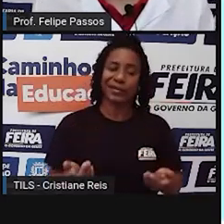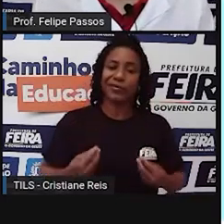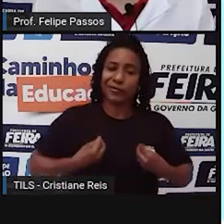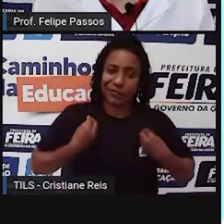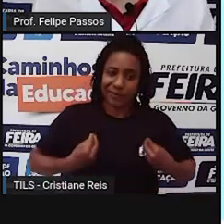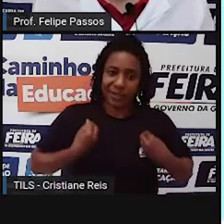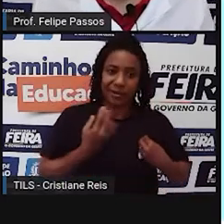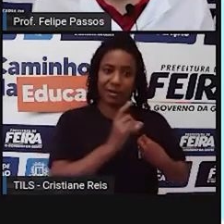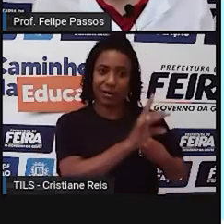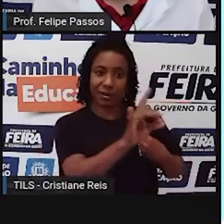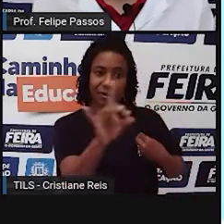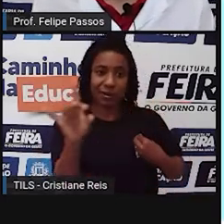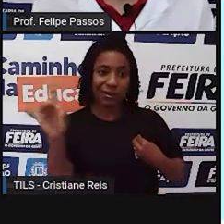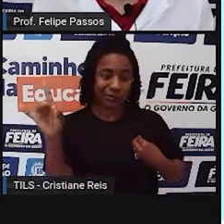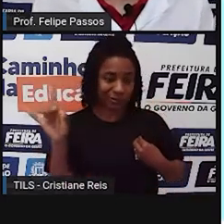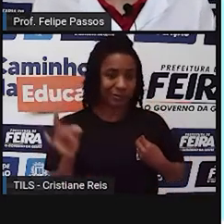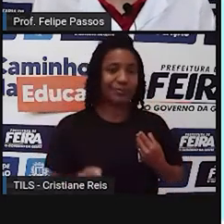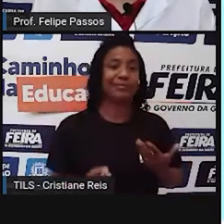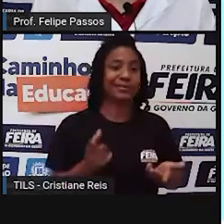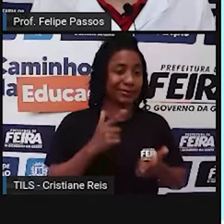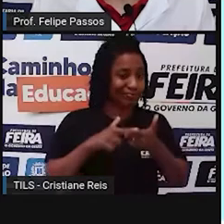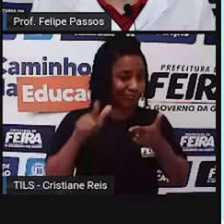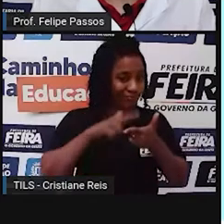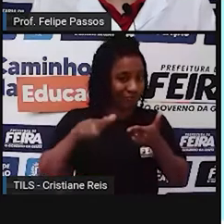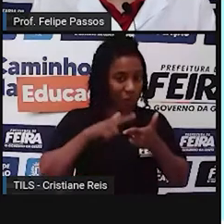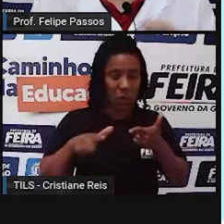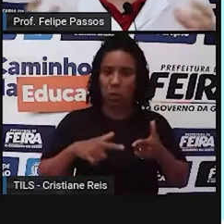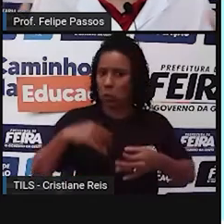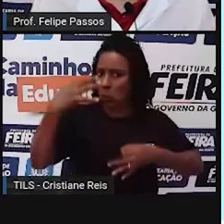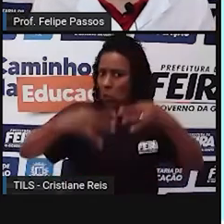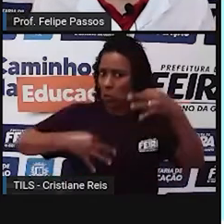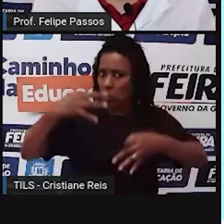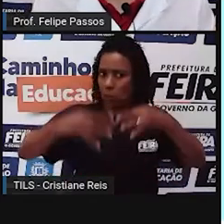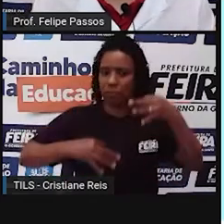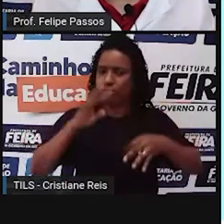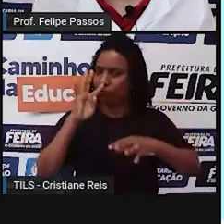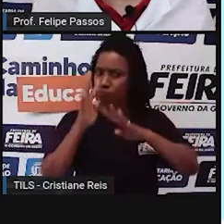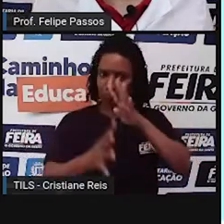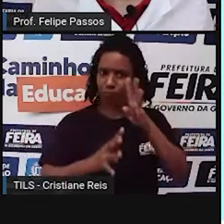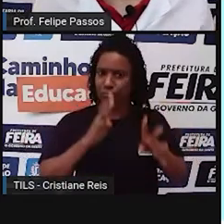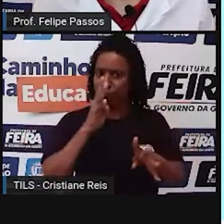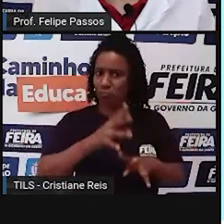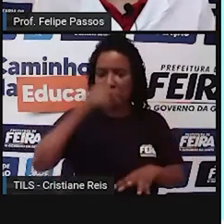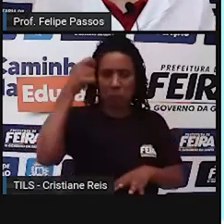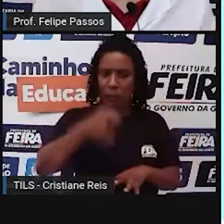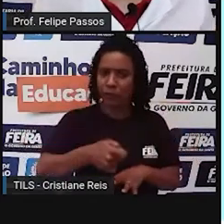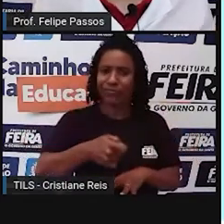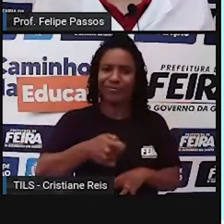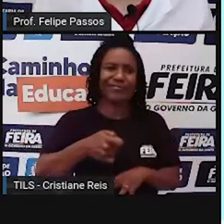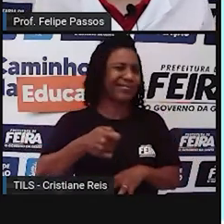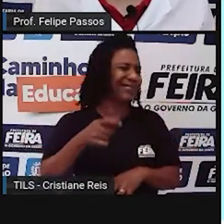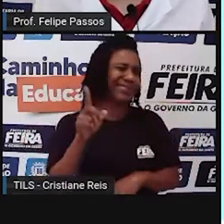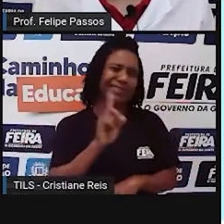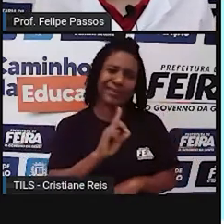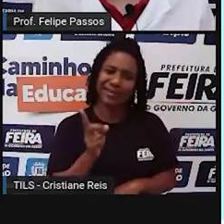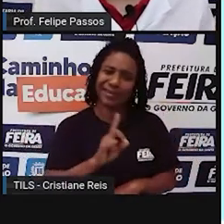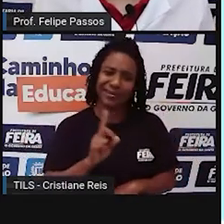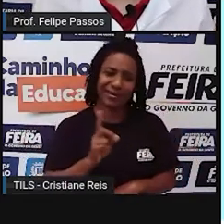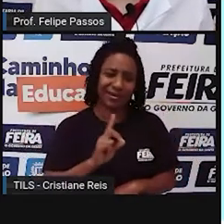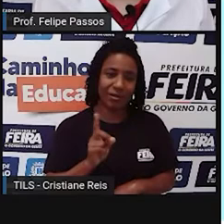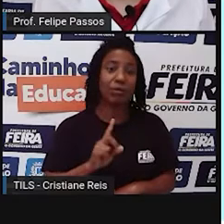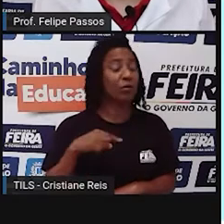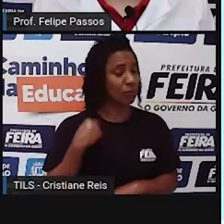a nossa vida. Não estou julgando, dizendo que é errado, que você tem que parar de usar, até porque muitas vezes a gente